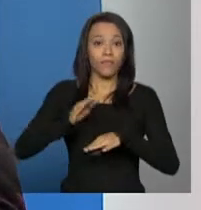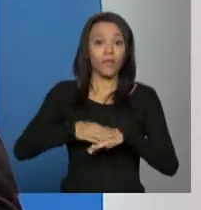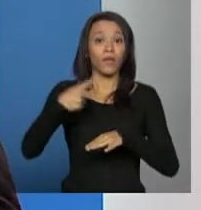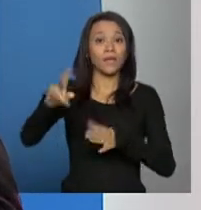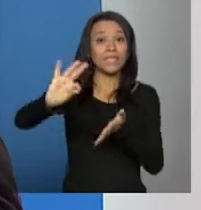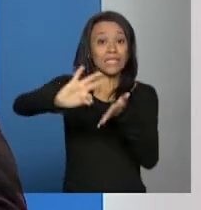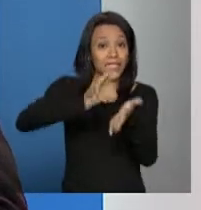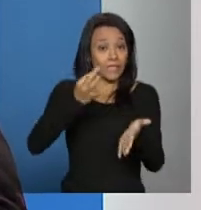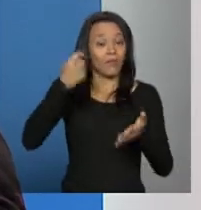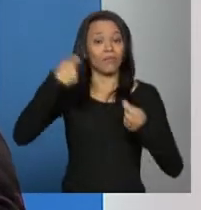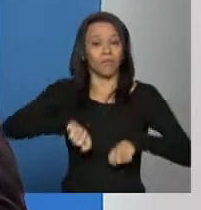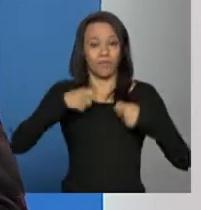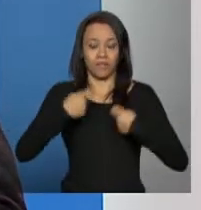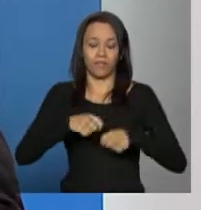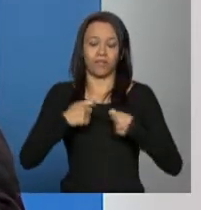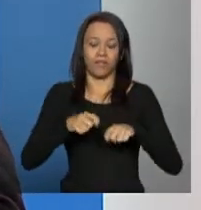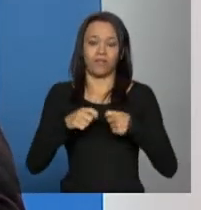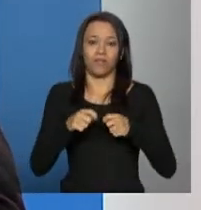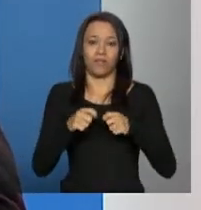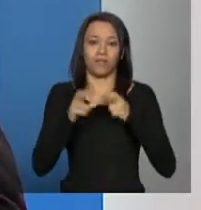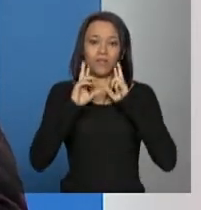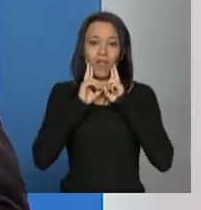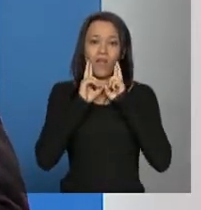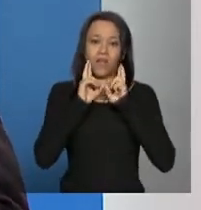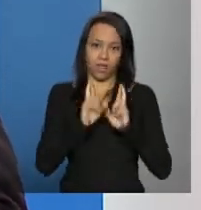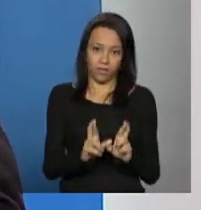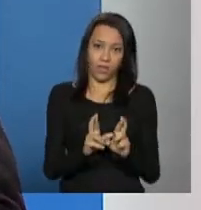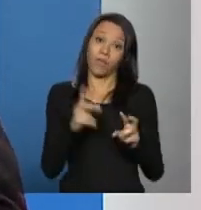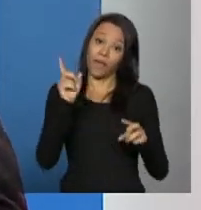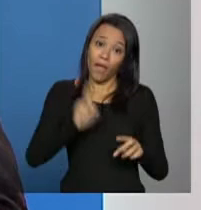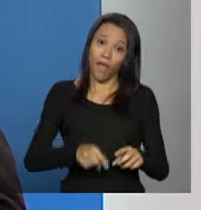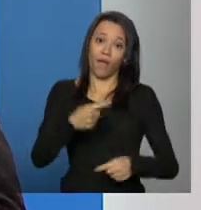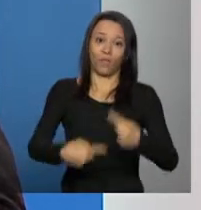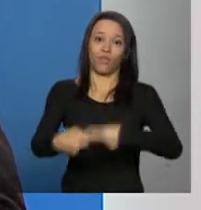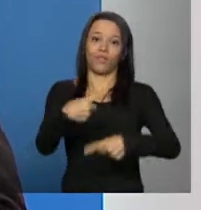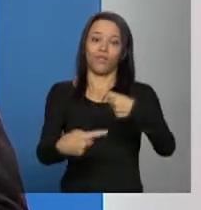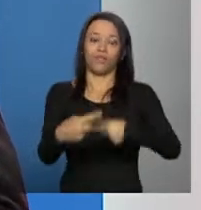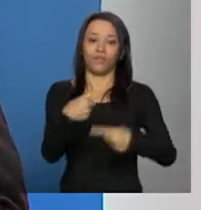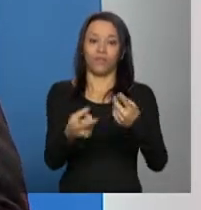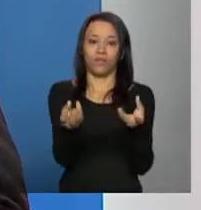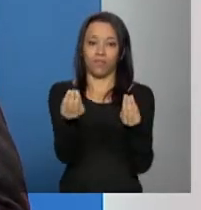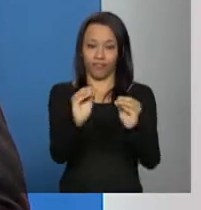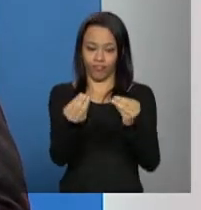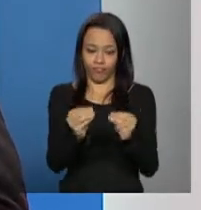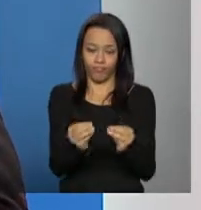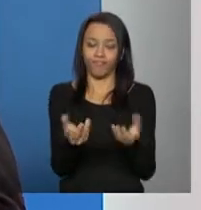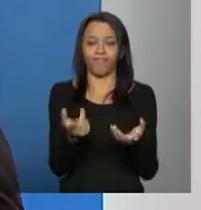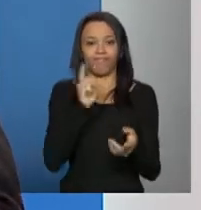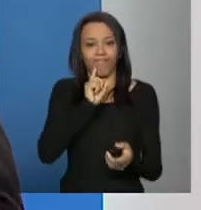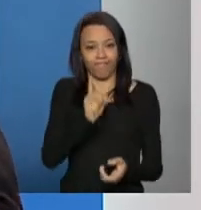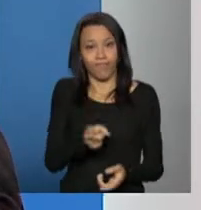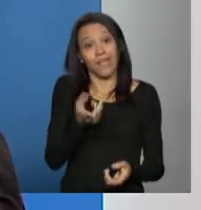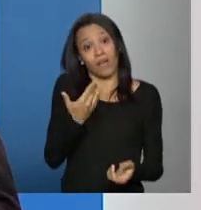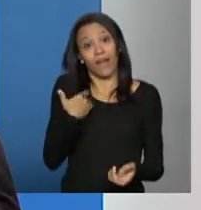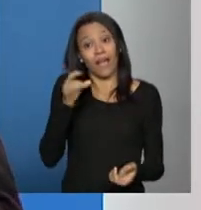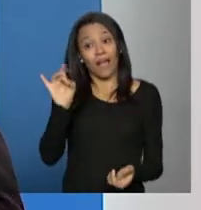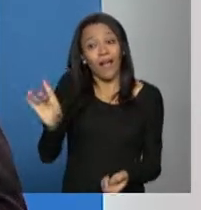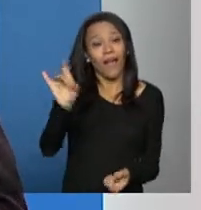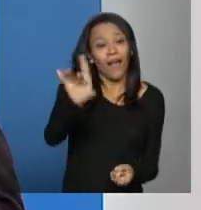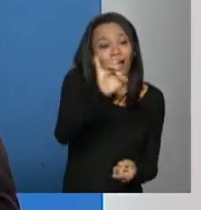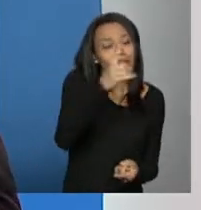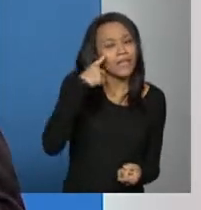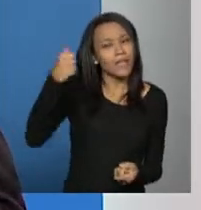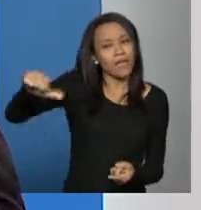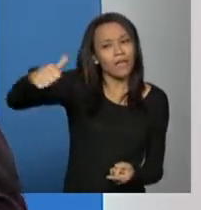uma obediência à regra estabelecida pela política mas tem que ser visto caso a caso porque inclusive é previsto nessa resolução